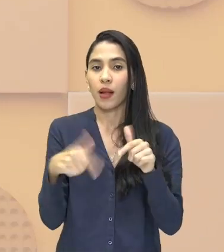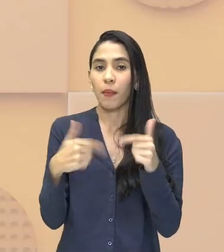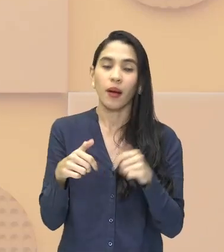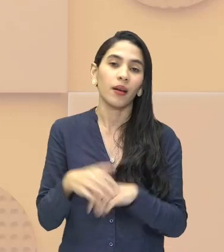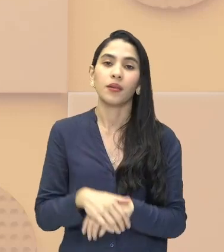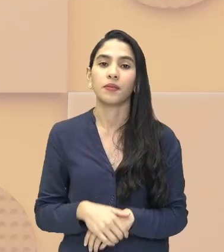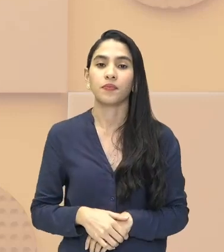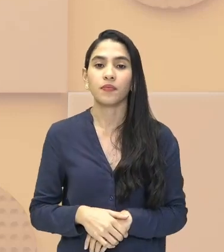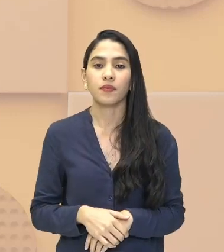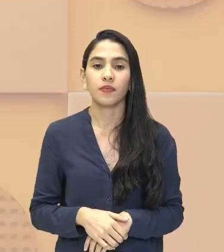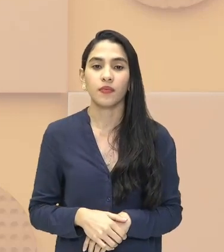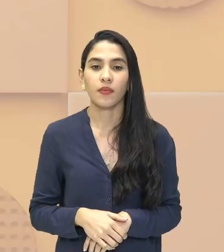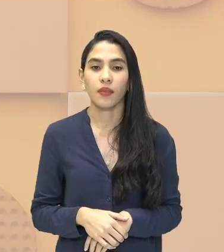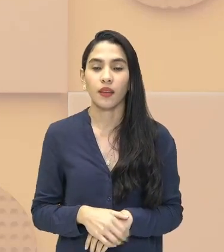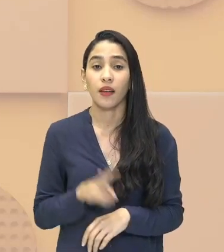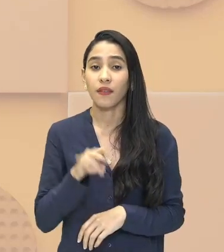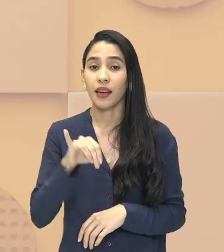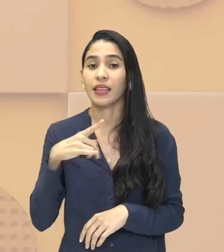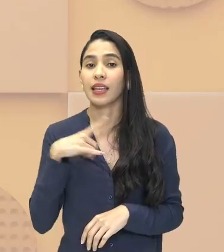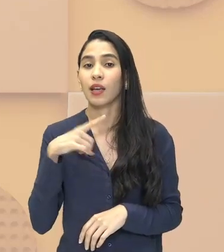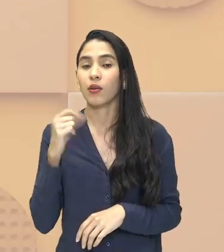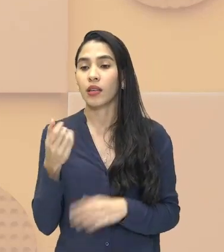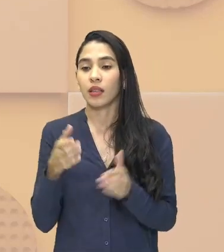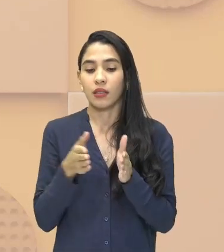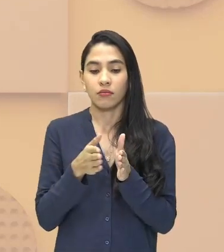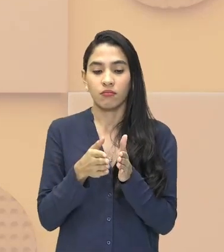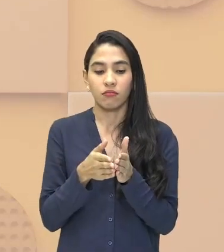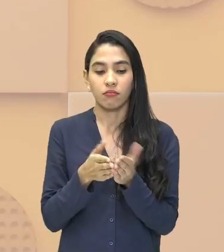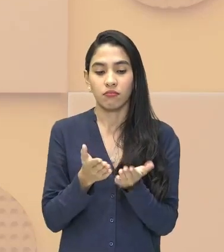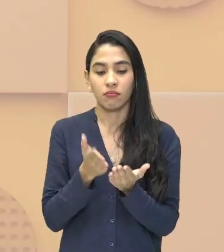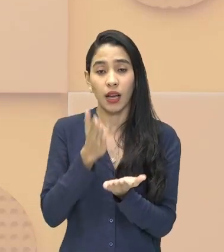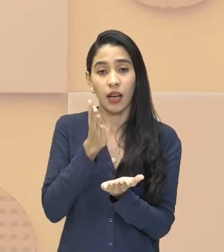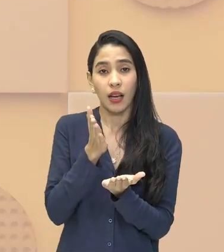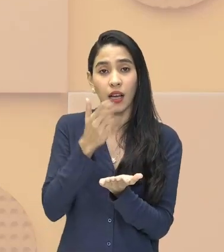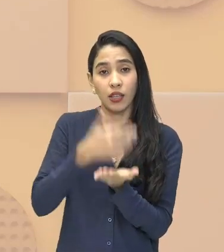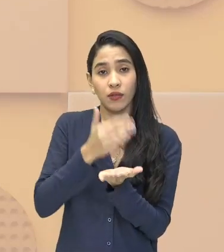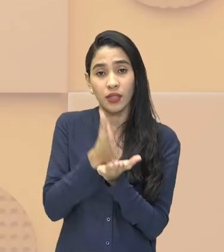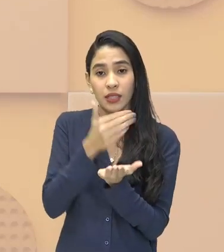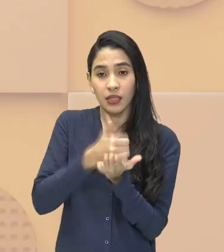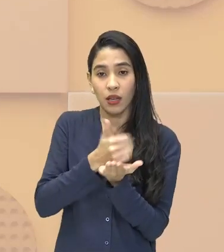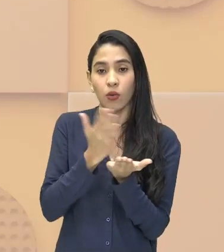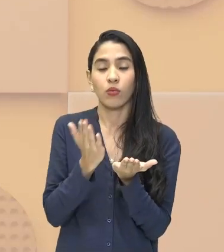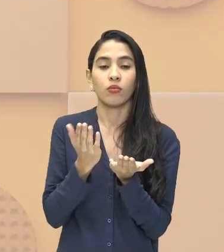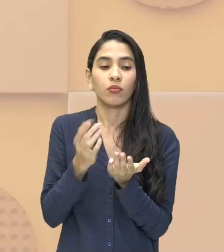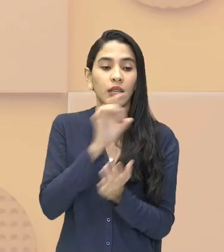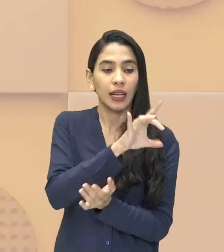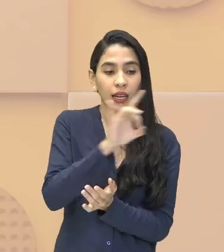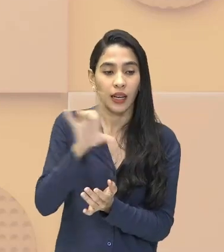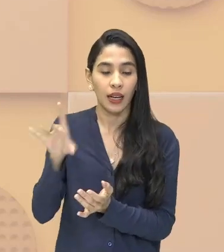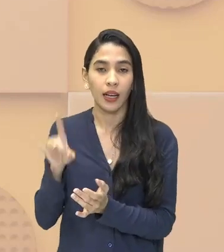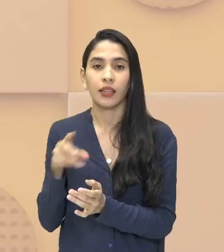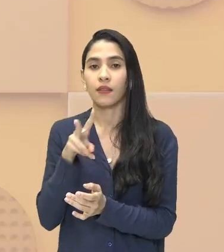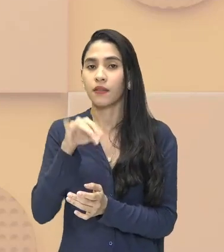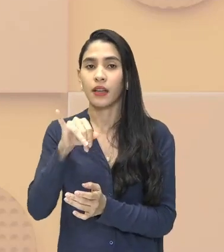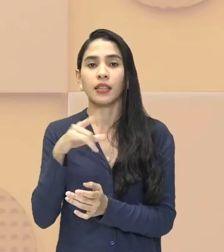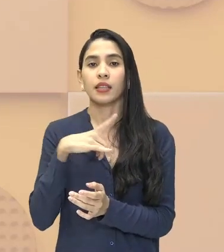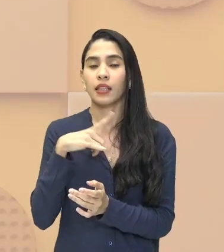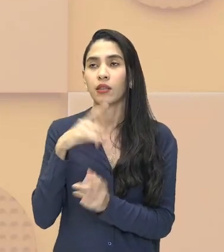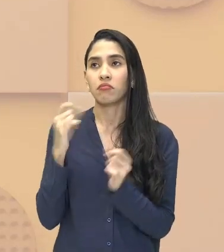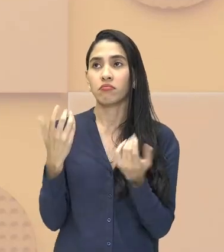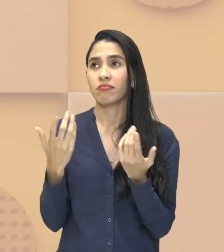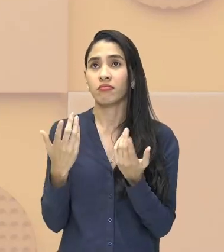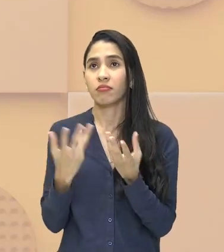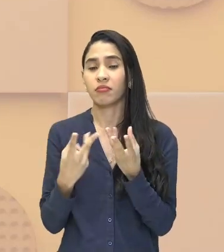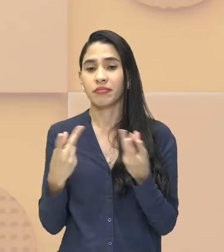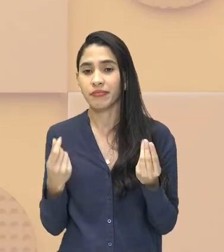E aí, vamos ter, no caso ali, a divisão do trabalho, em cada um vai ser ali, vamos dizer,